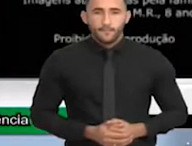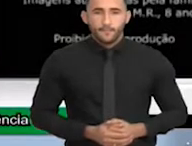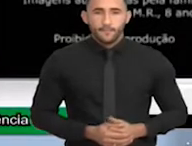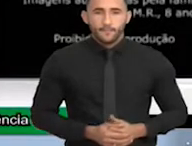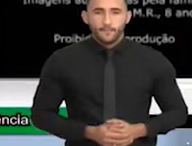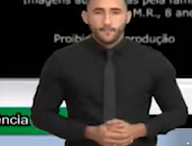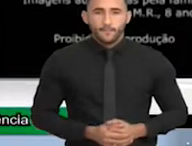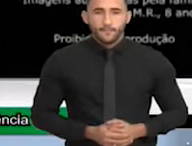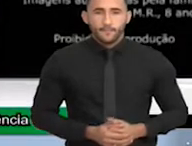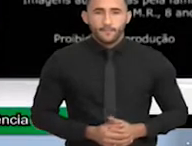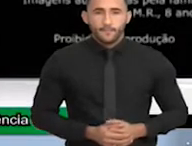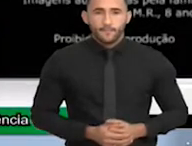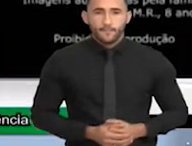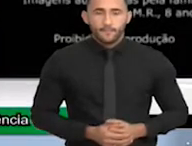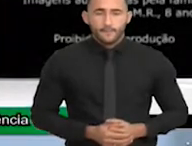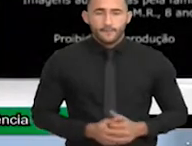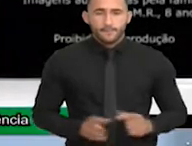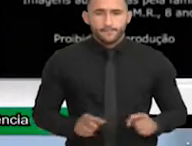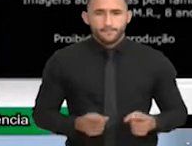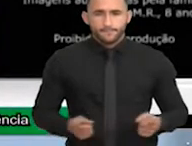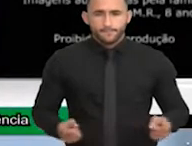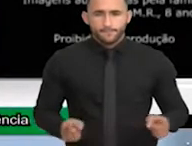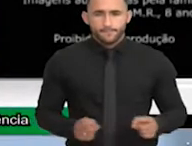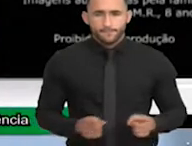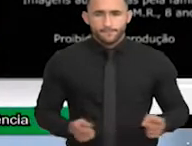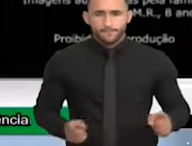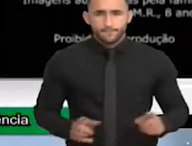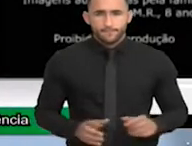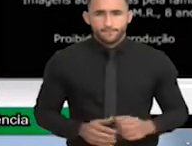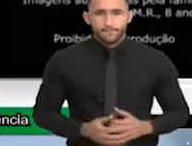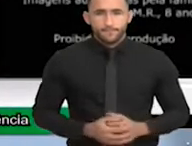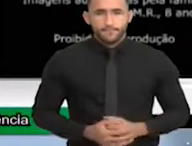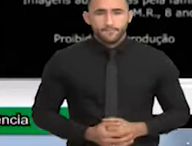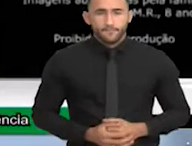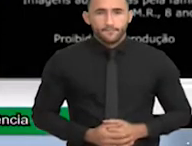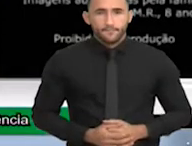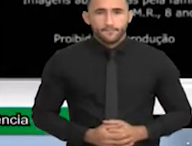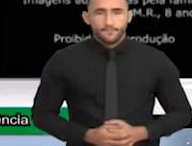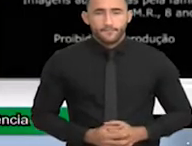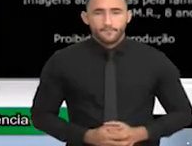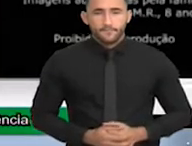Para quem não conhece, isso uma sala de integração sensorial, dessa TTS que a gente está falando.